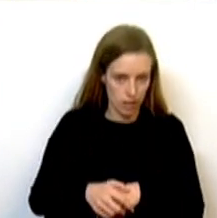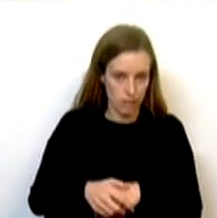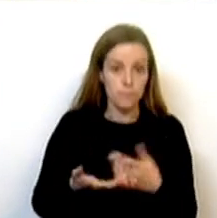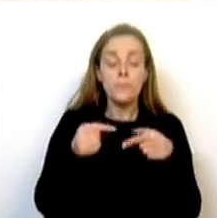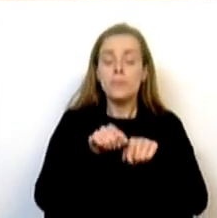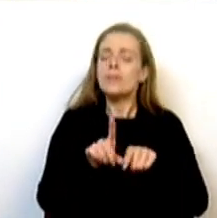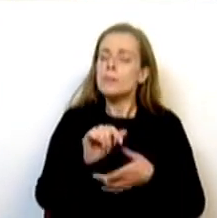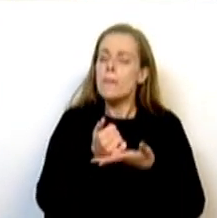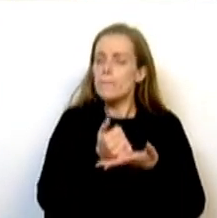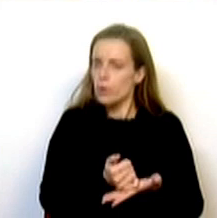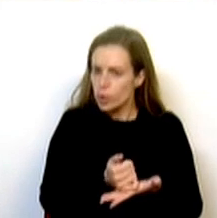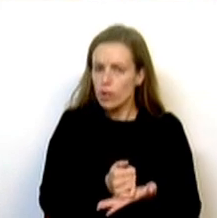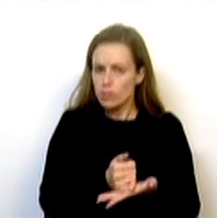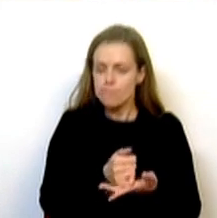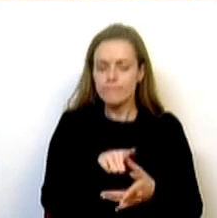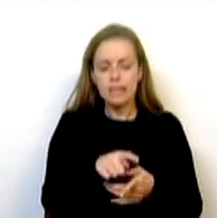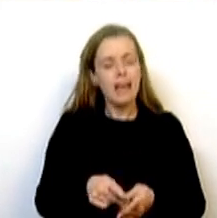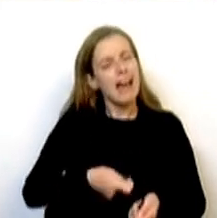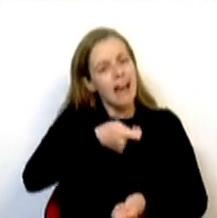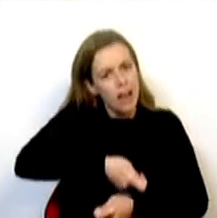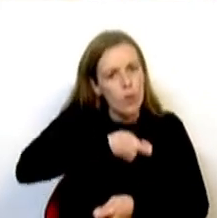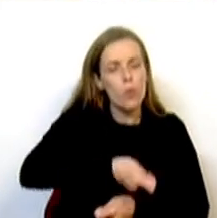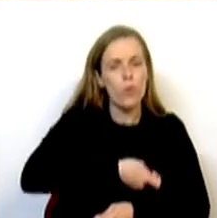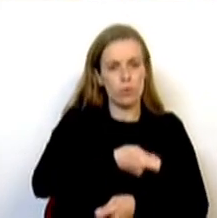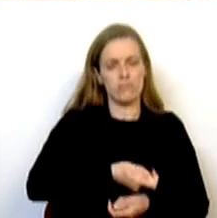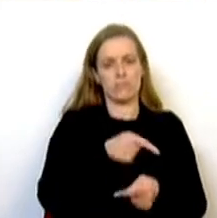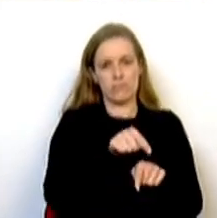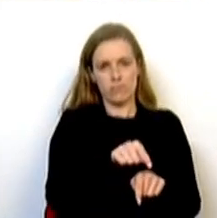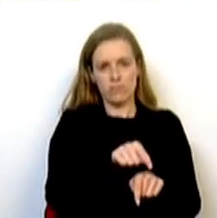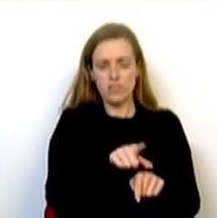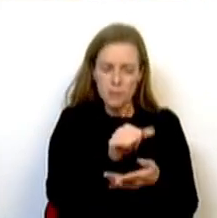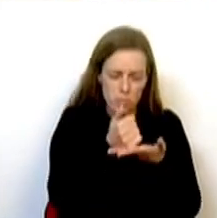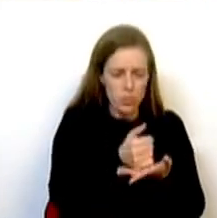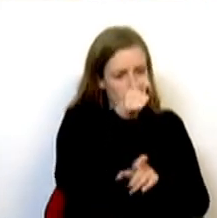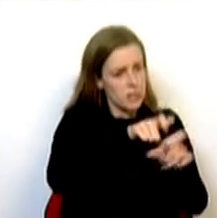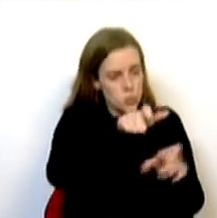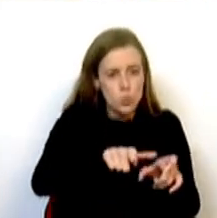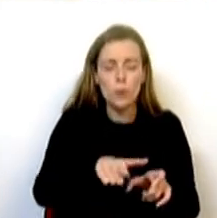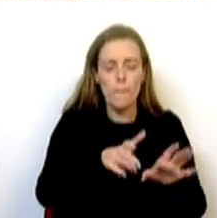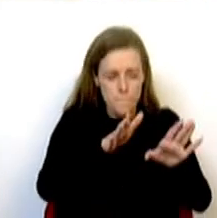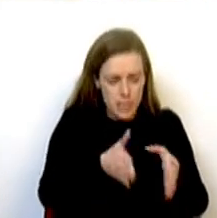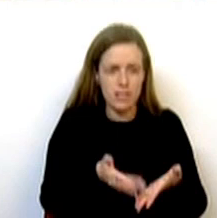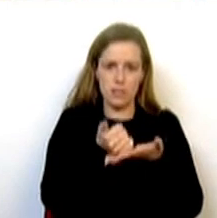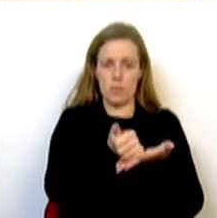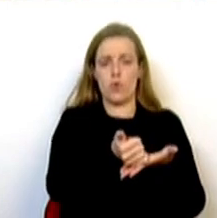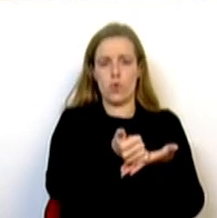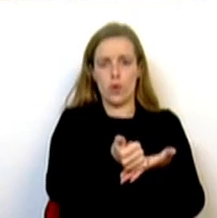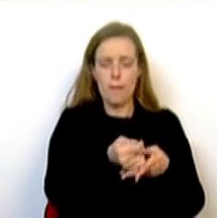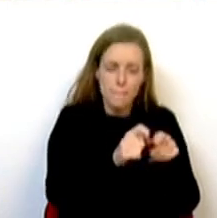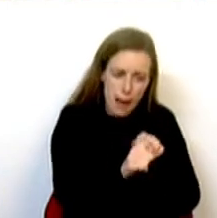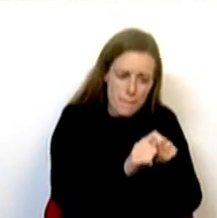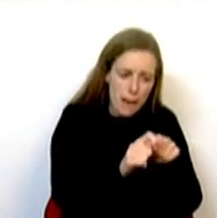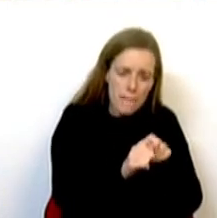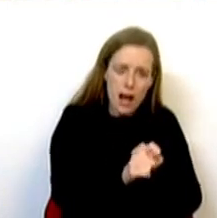apoia também o arrendamento e apoia as pessoas que precisam de apoio para pagar as suas rendas.